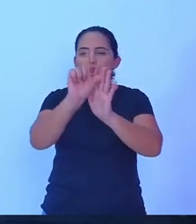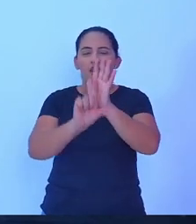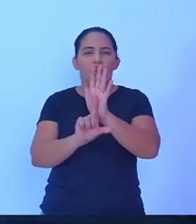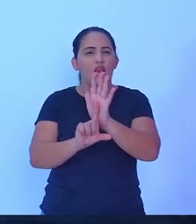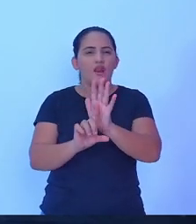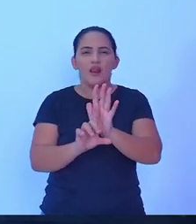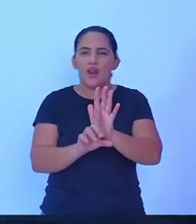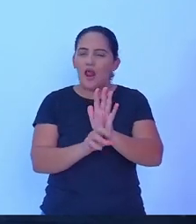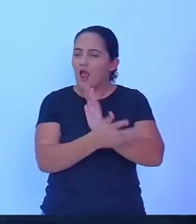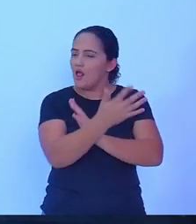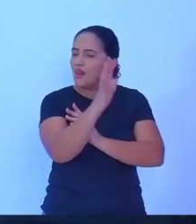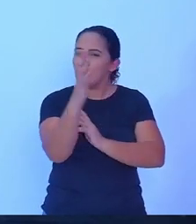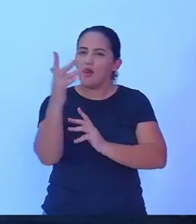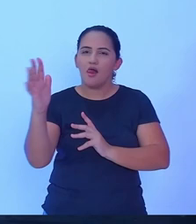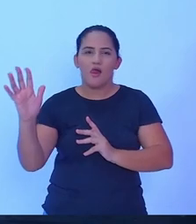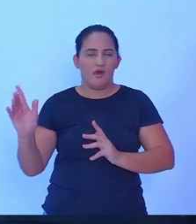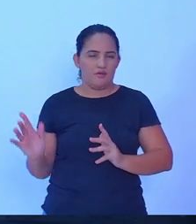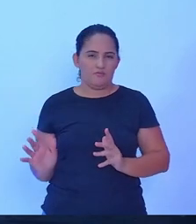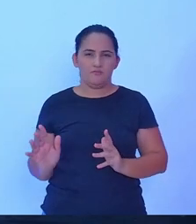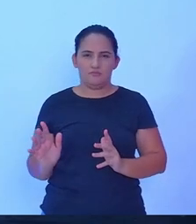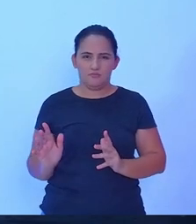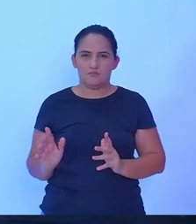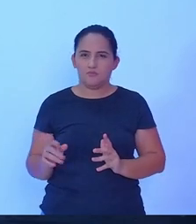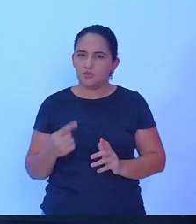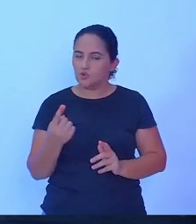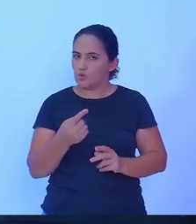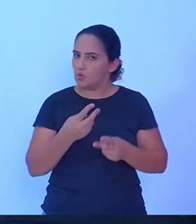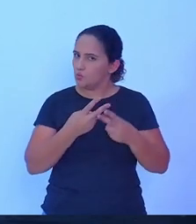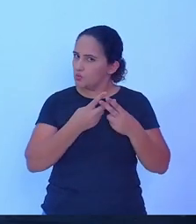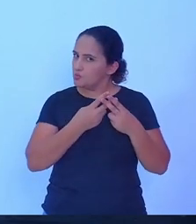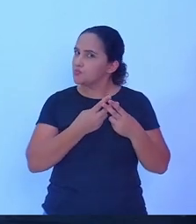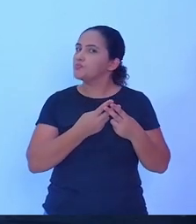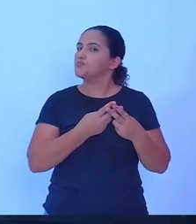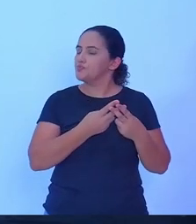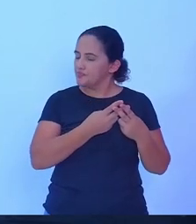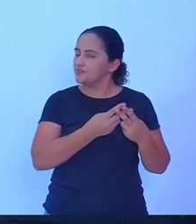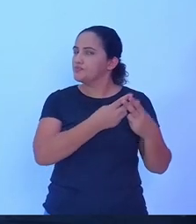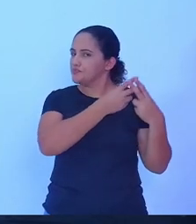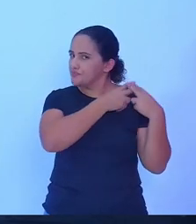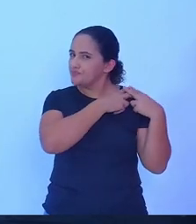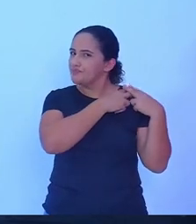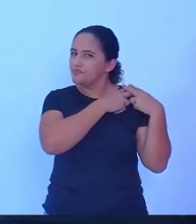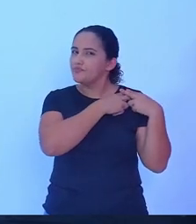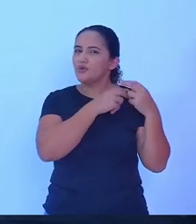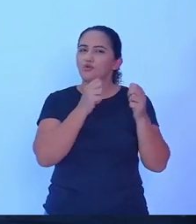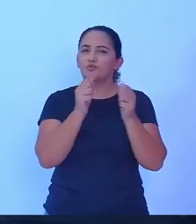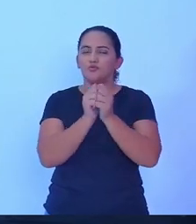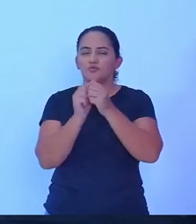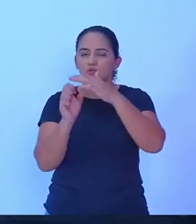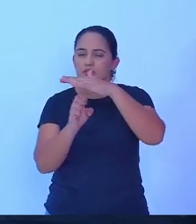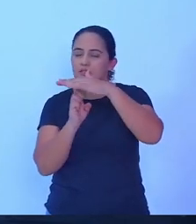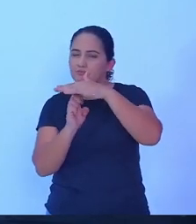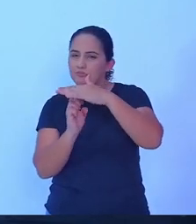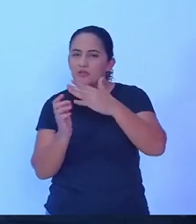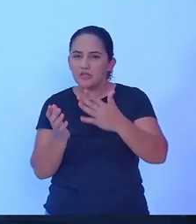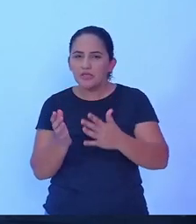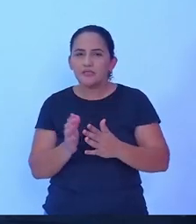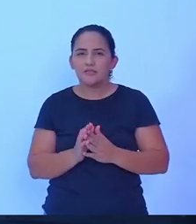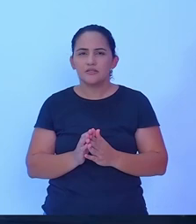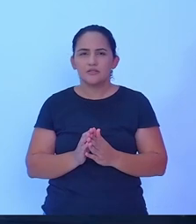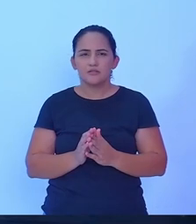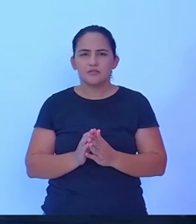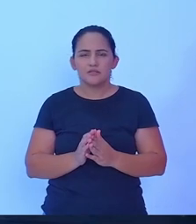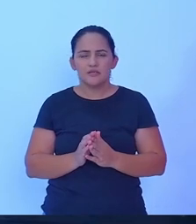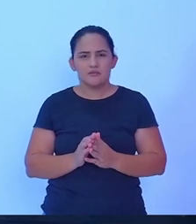ambientais por isso temos o compromisso de ir junto com os nossos empresários sabemos que temos um grande